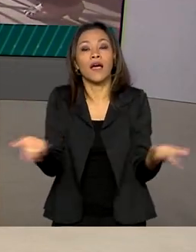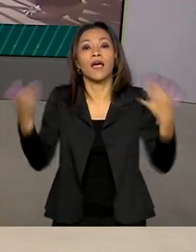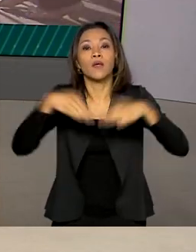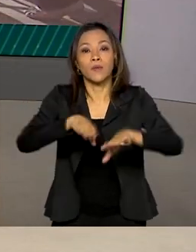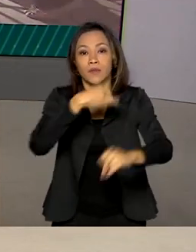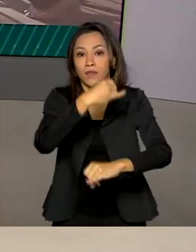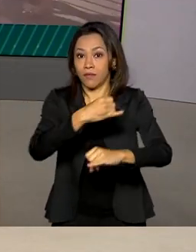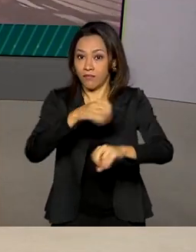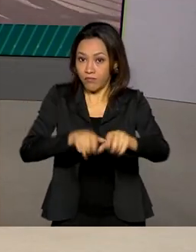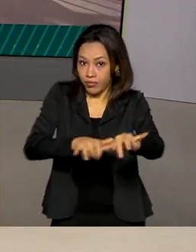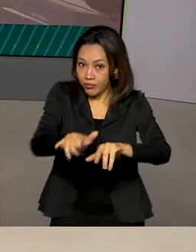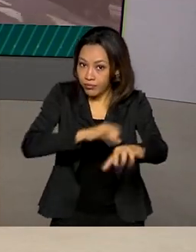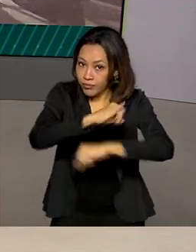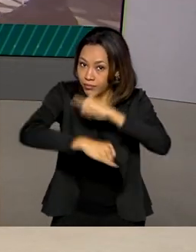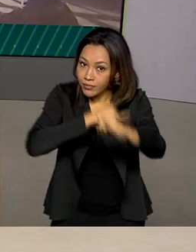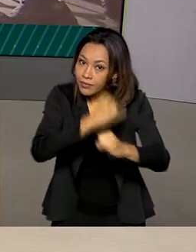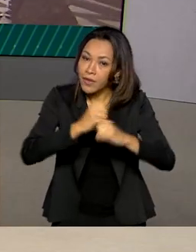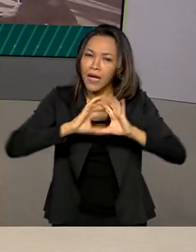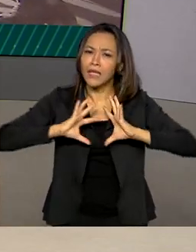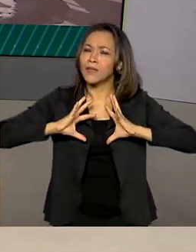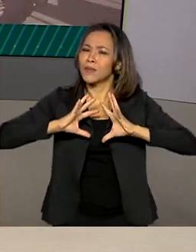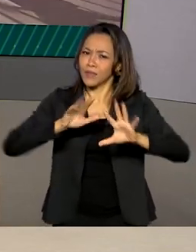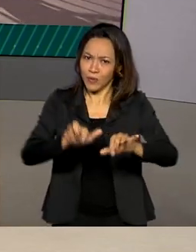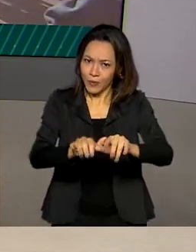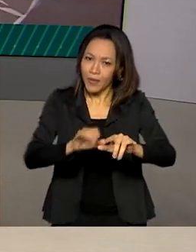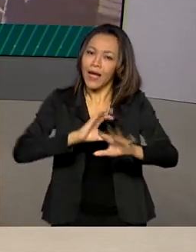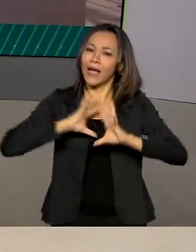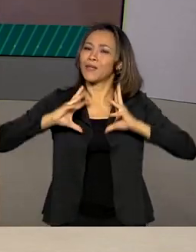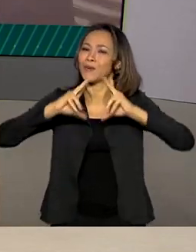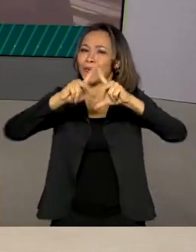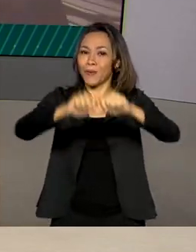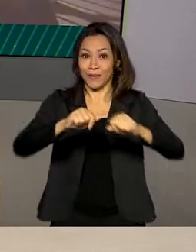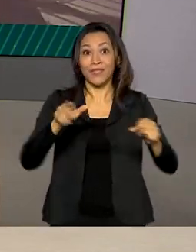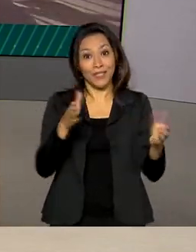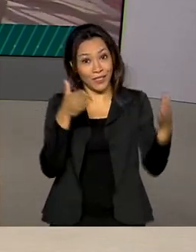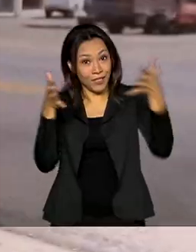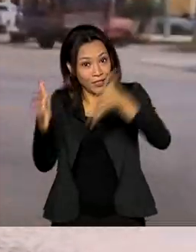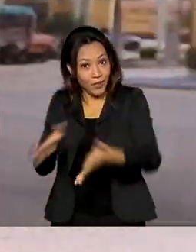do país. Um novo lote chegou ao Rio Grande do Norte.